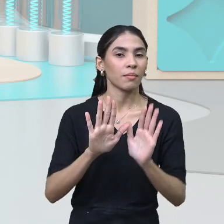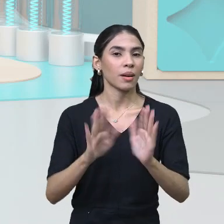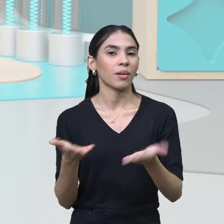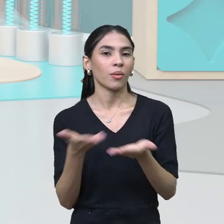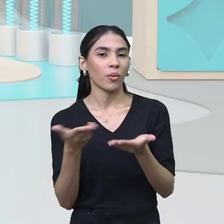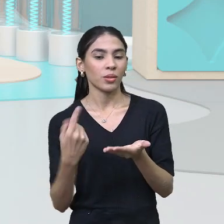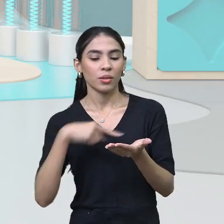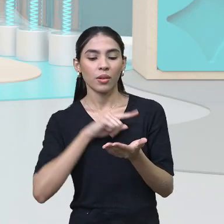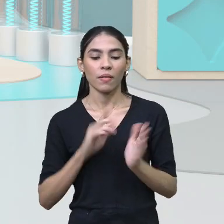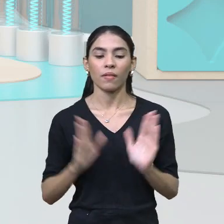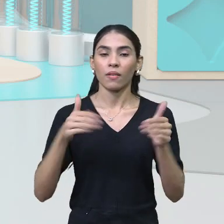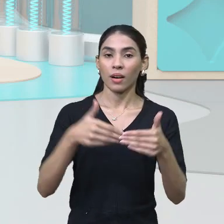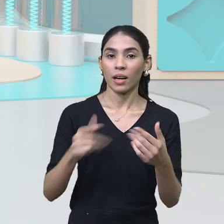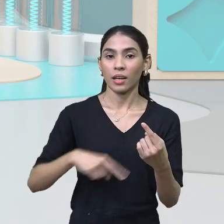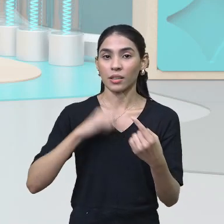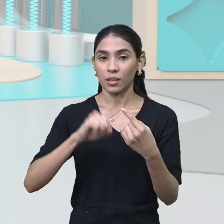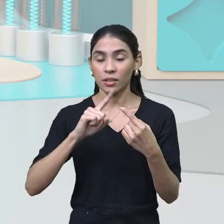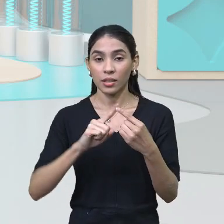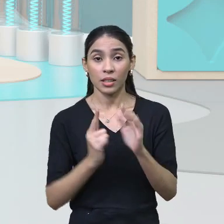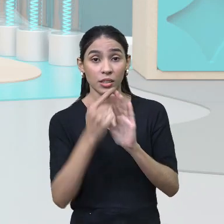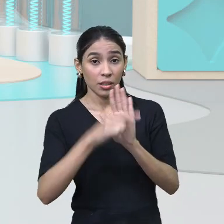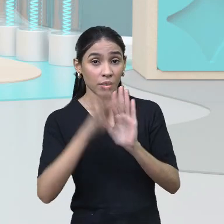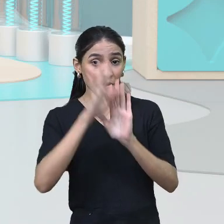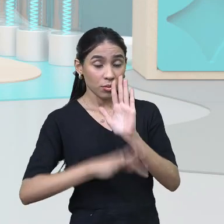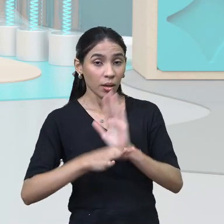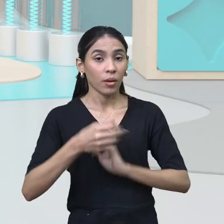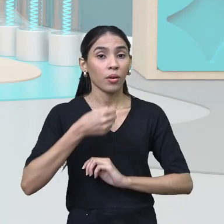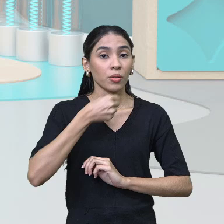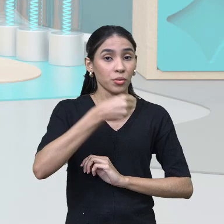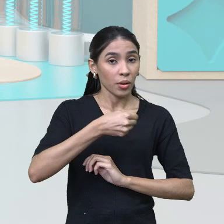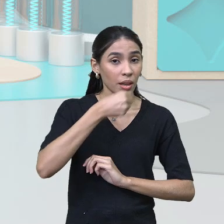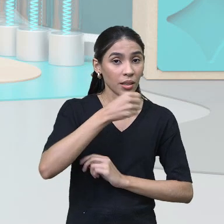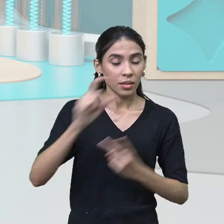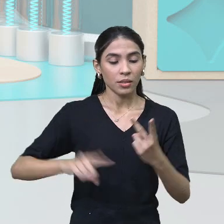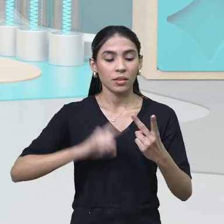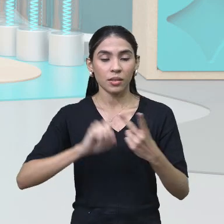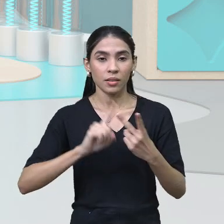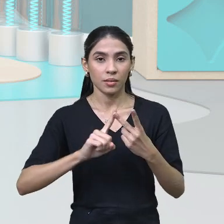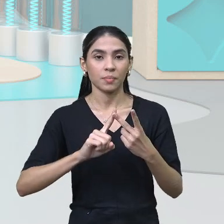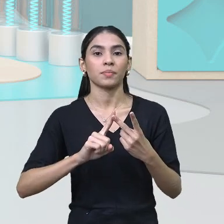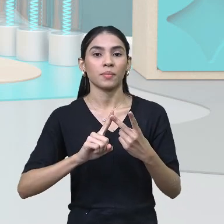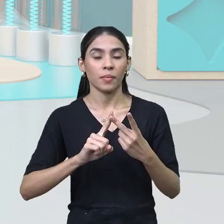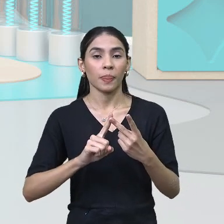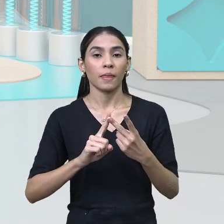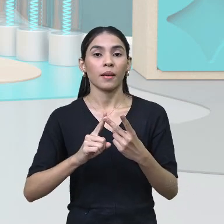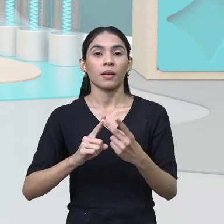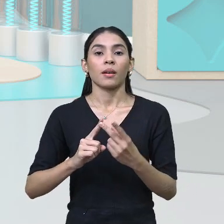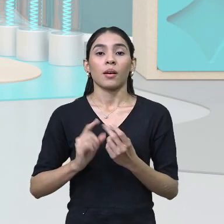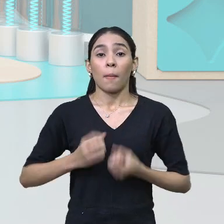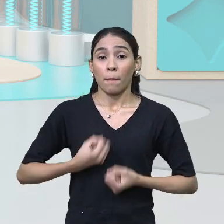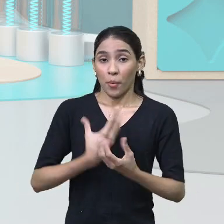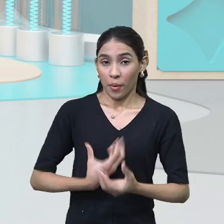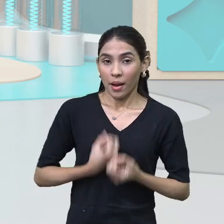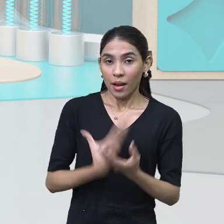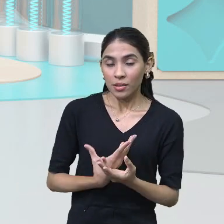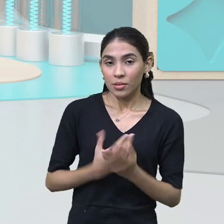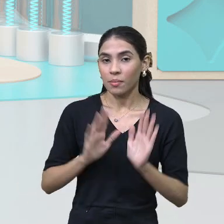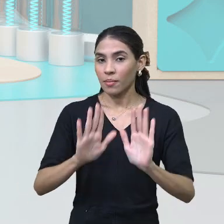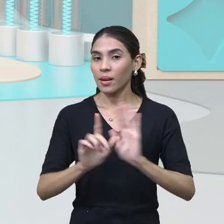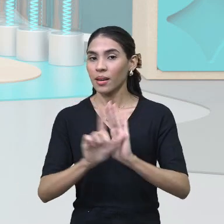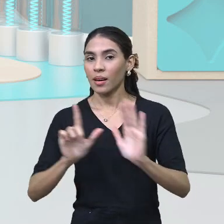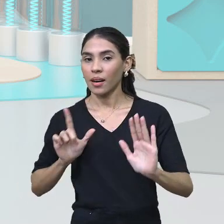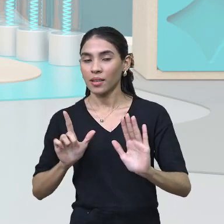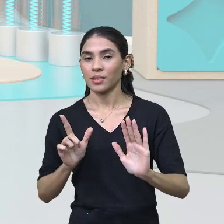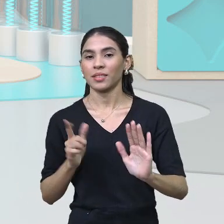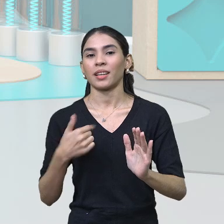gente vai focar no gênero textual jornalístico e no gênero textual poético. E antes disso,